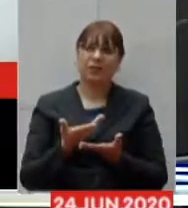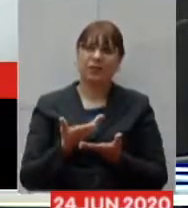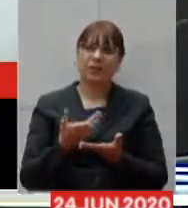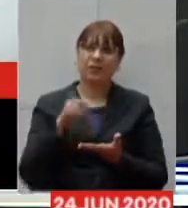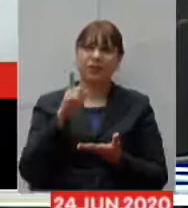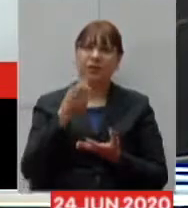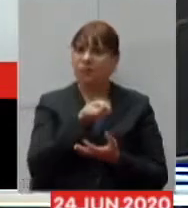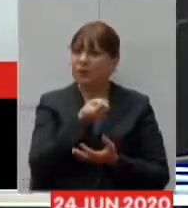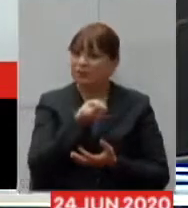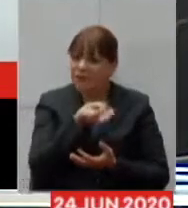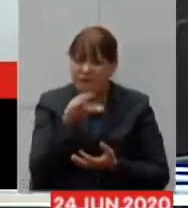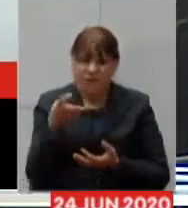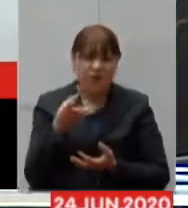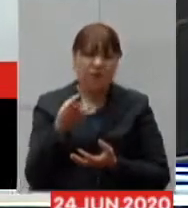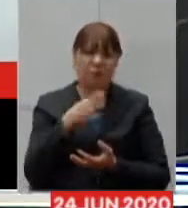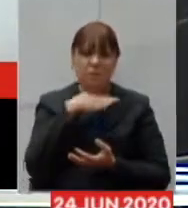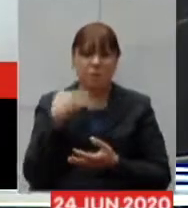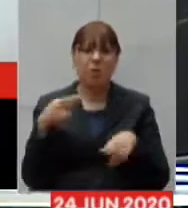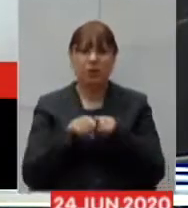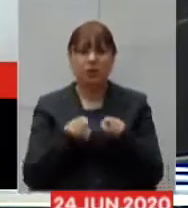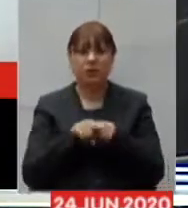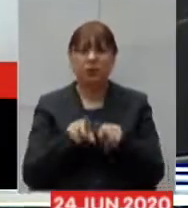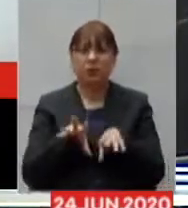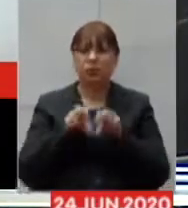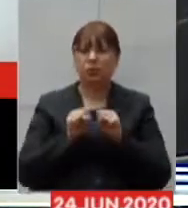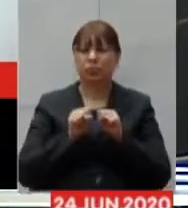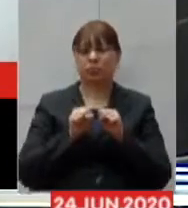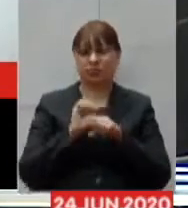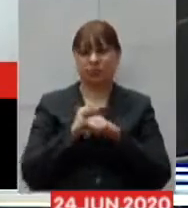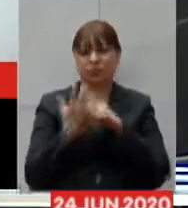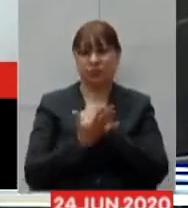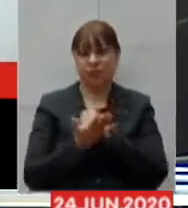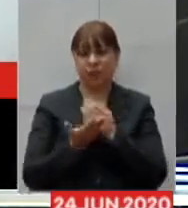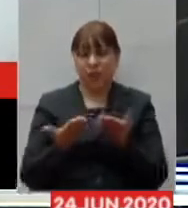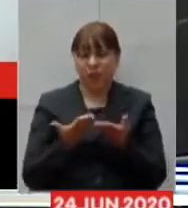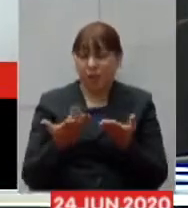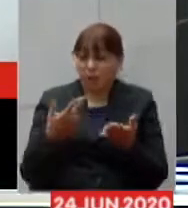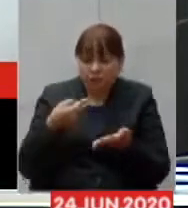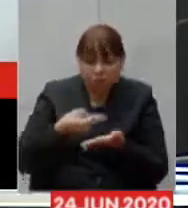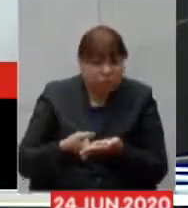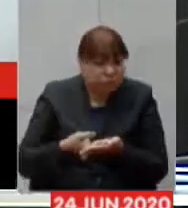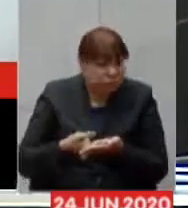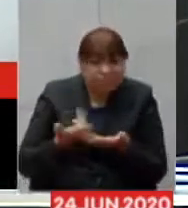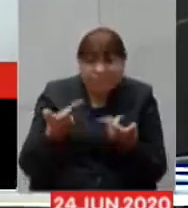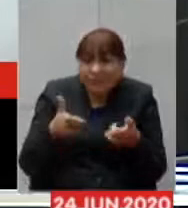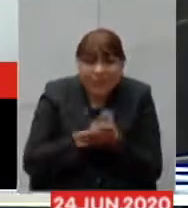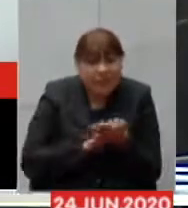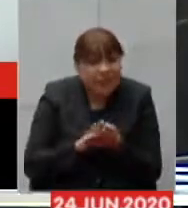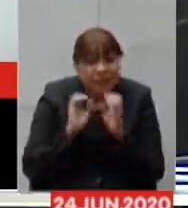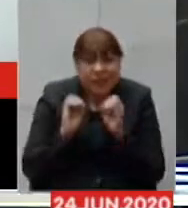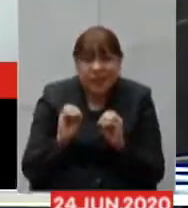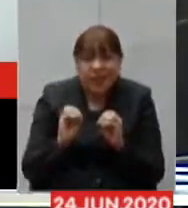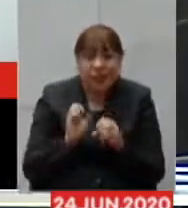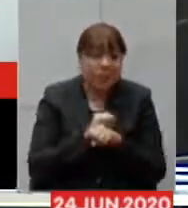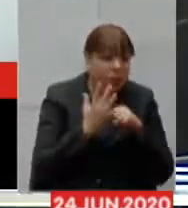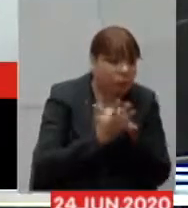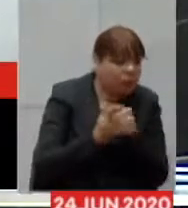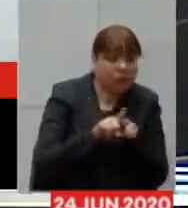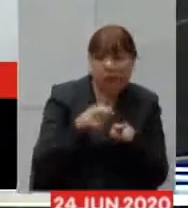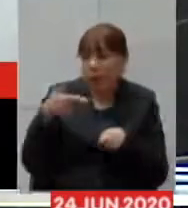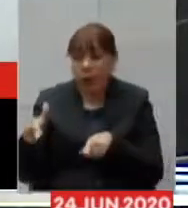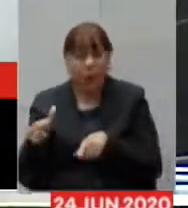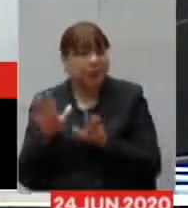óbitos hoje o Hospital São Paulo não tem nenhum leito disponível nem para Covid nem para outros pacientes